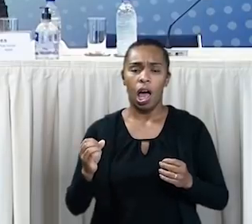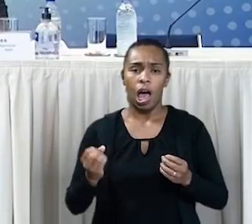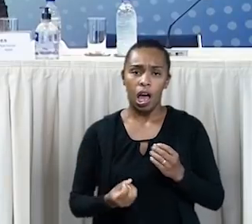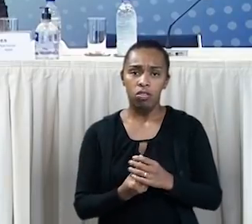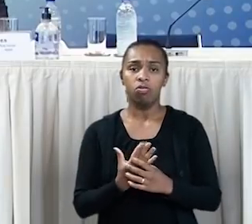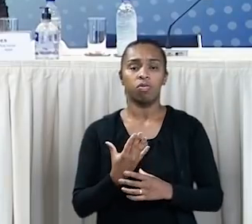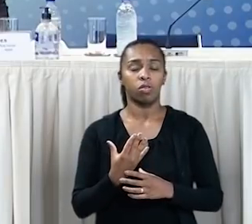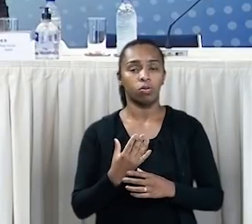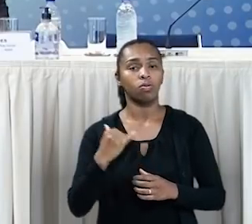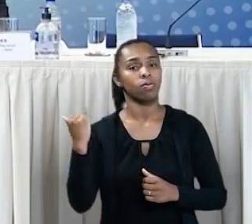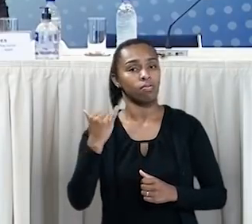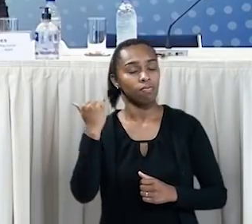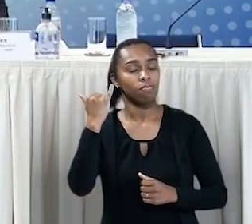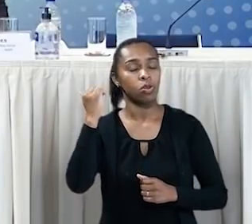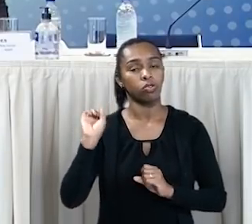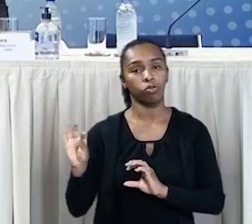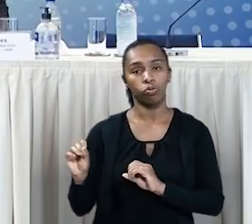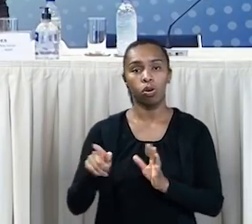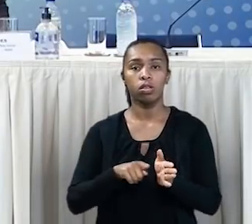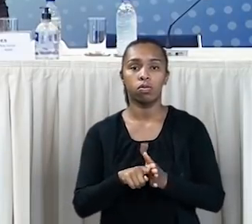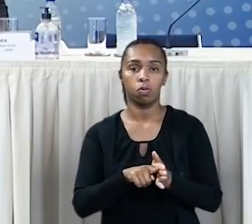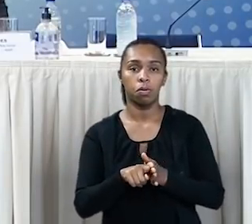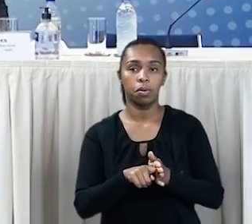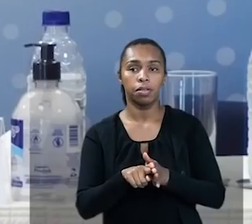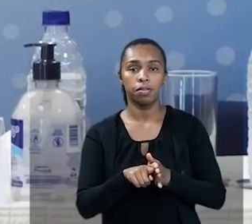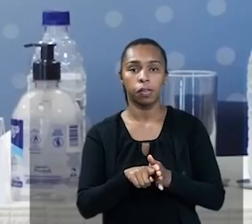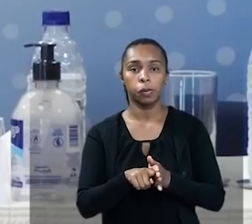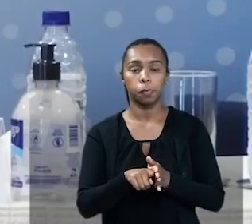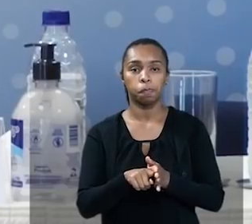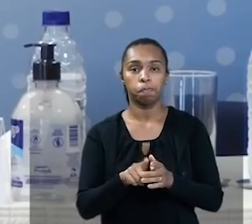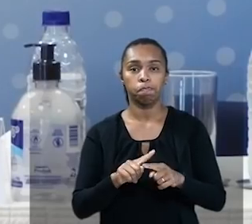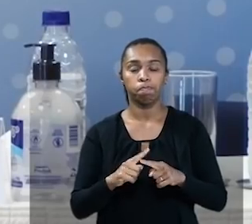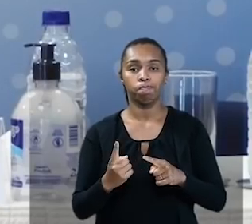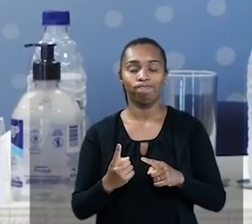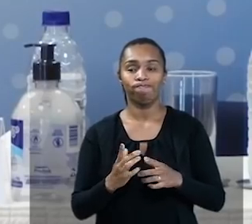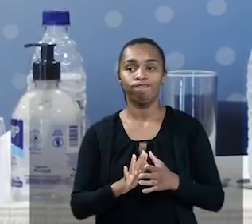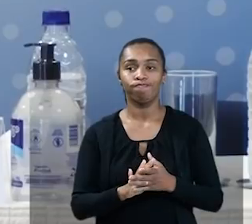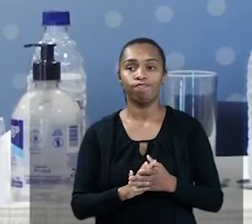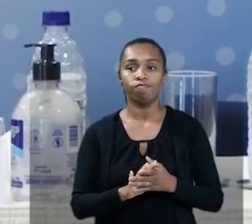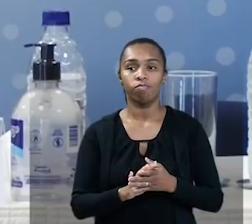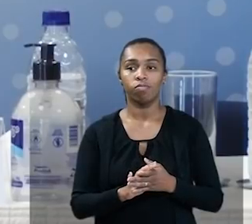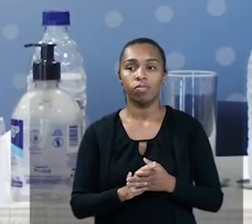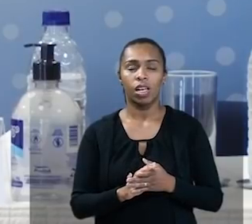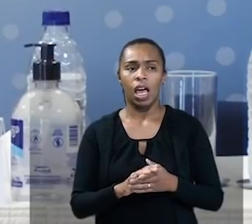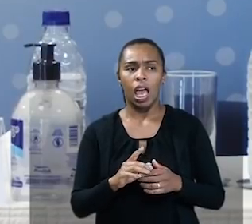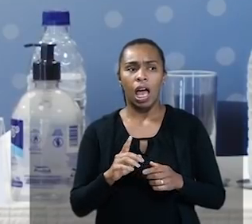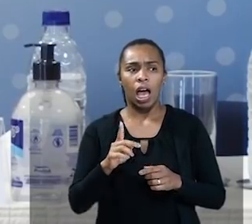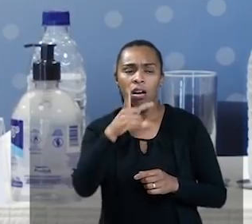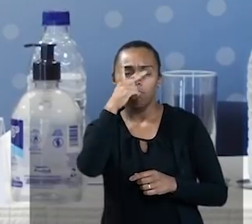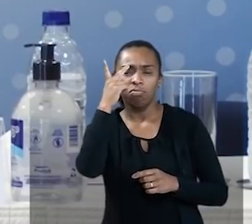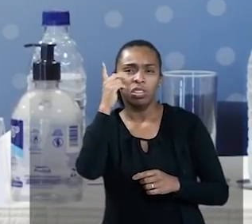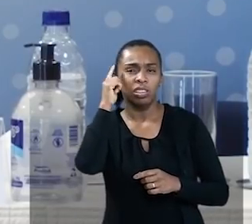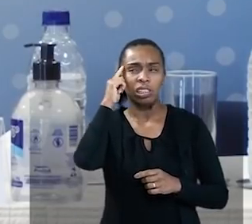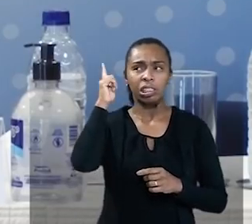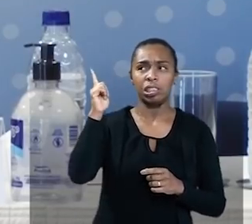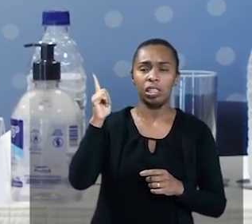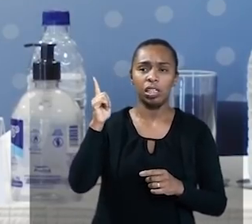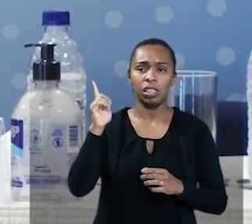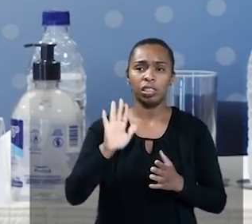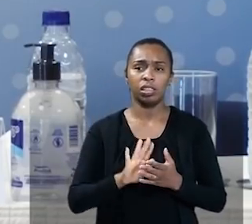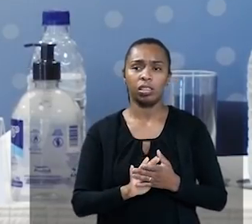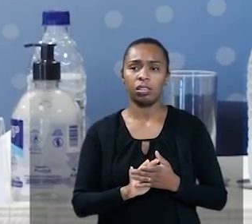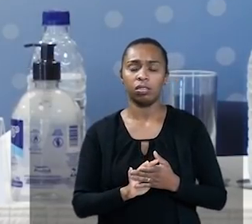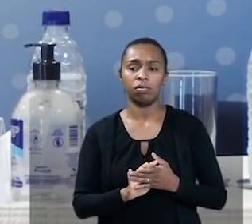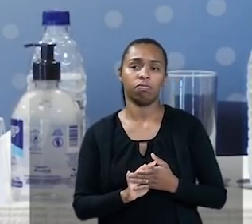importantes para a educação e pesquisa e novas não surgem assim de uma intuição, de alguém que teve uma ideia, o momento é